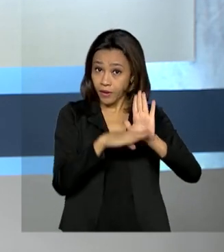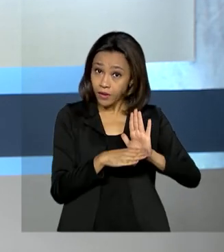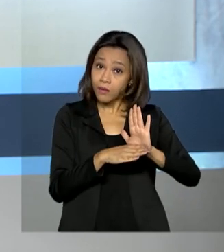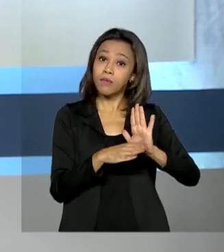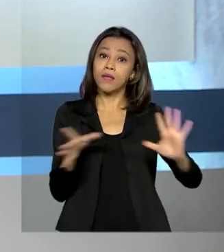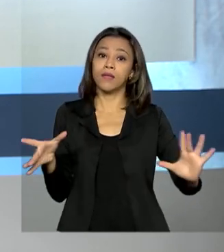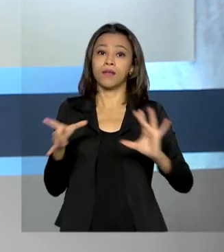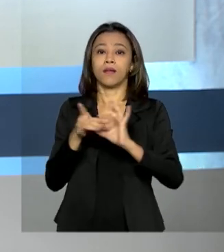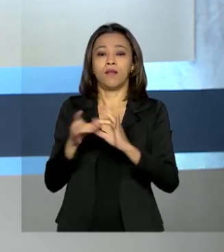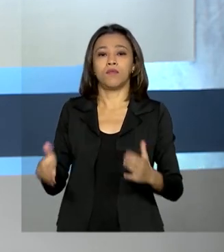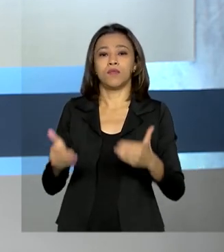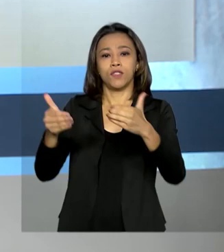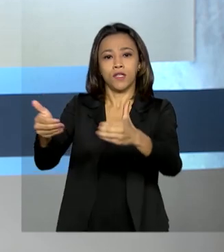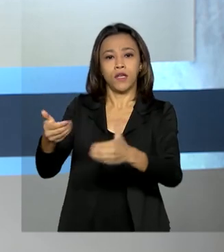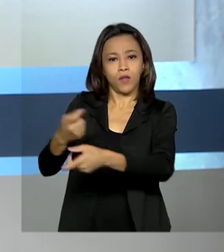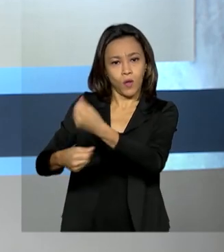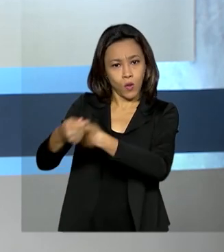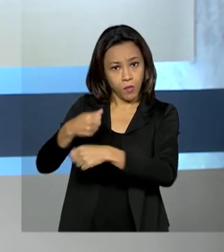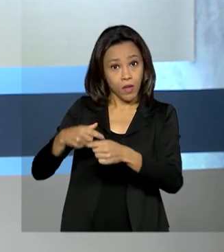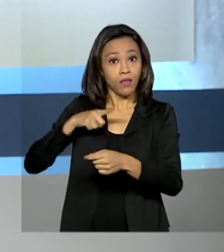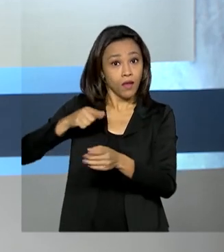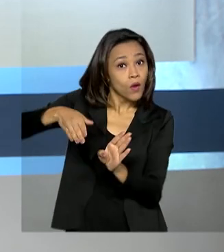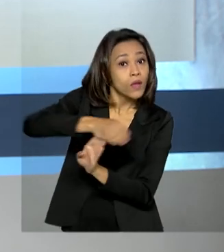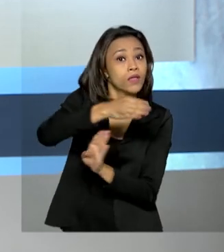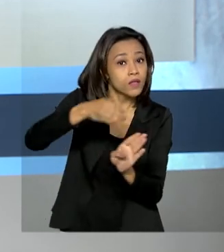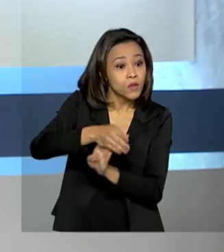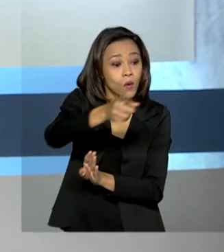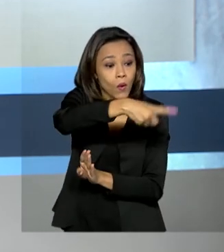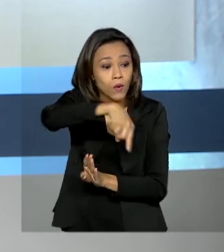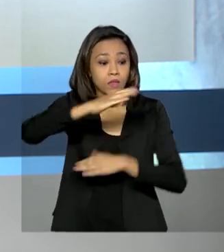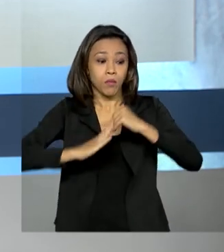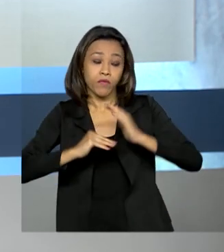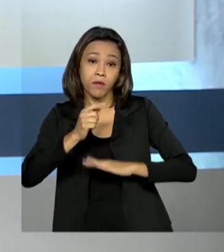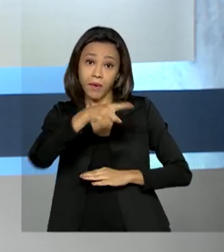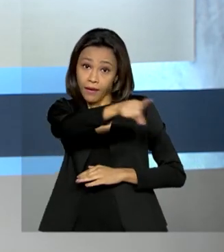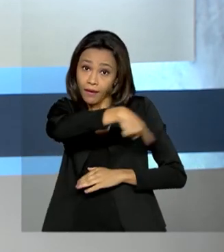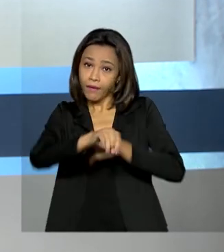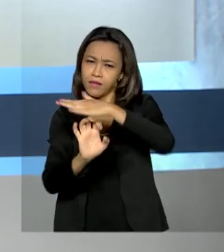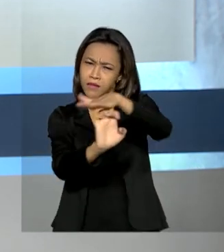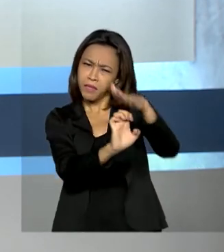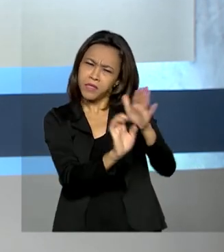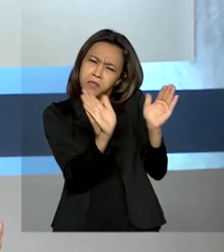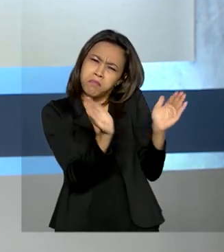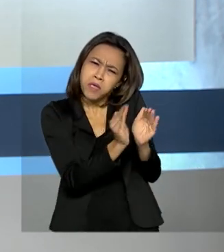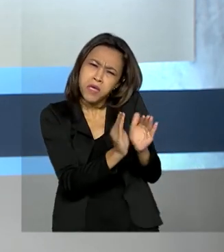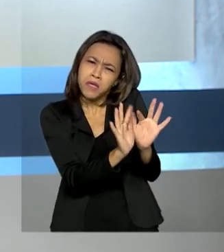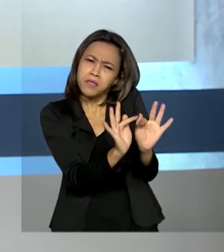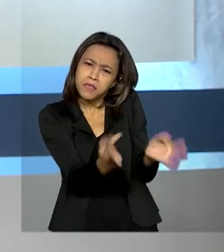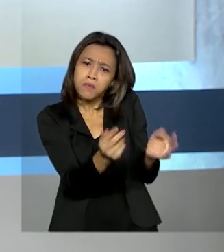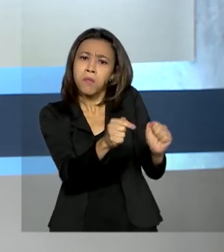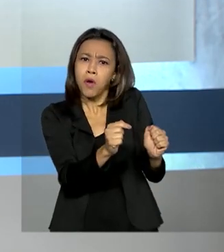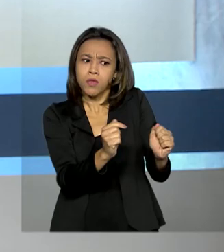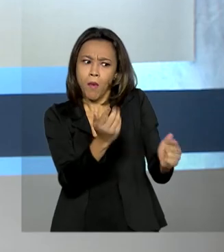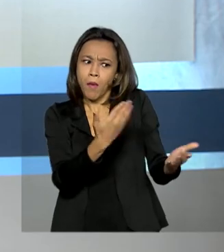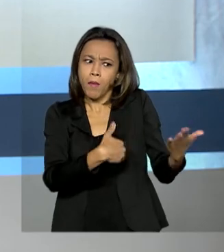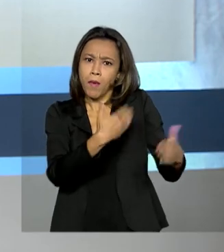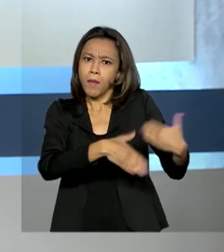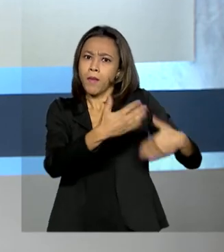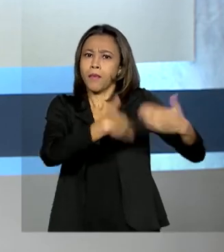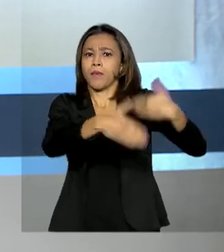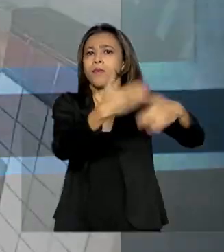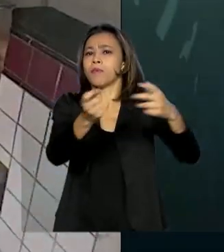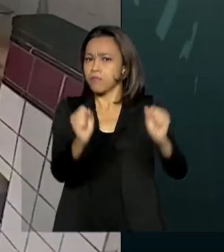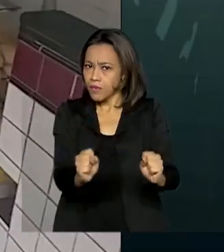Economia, oferece consultoria com especialistas para que empresas de pequeno e médio porte possam aumentar a produtividade.